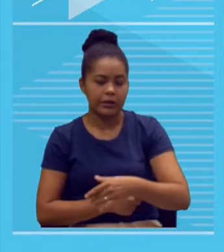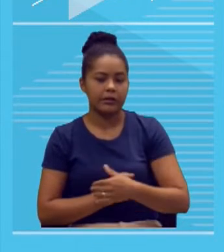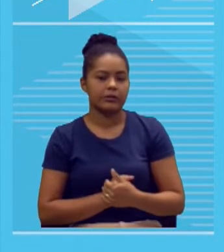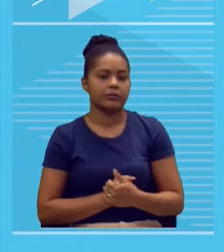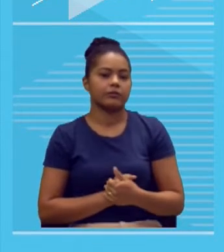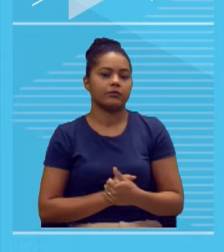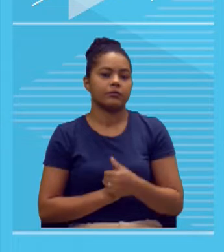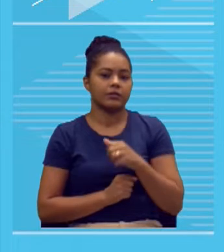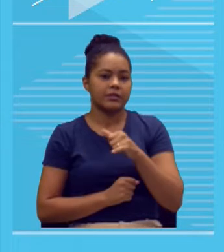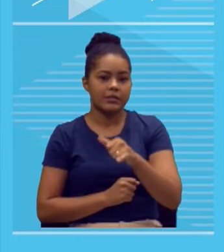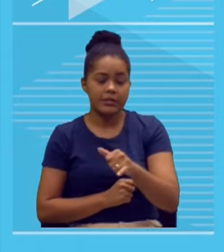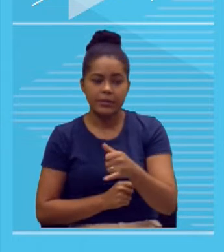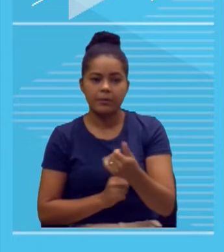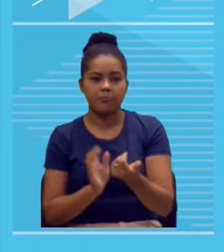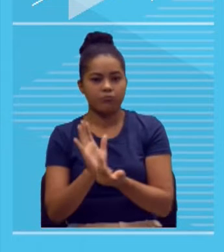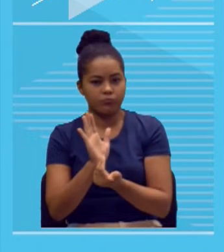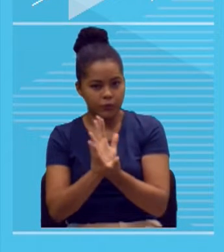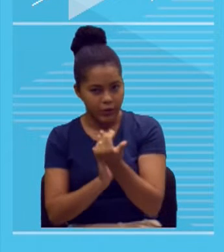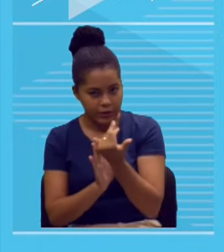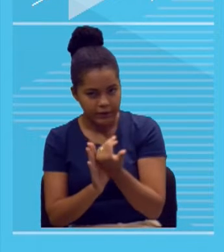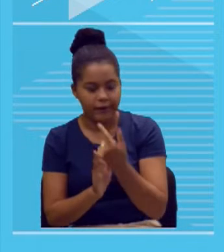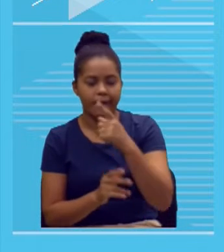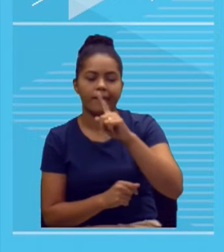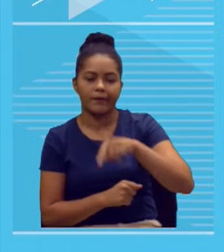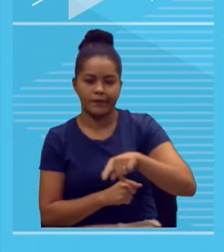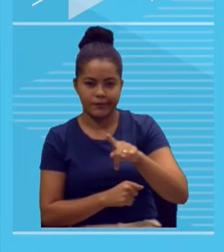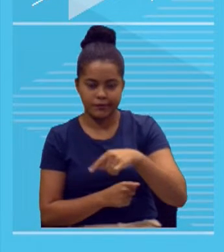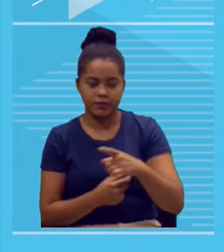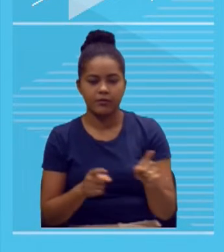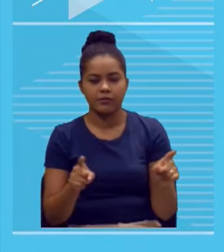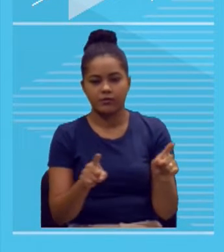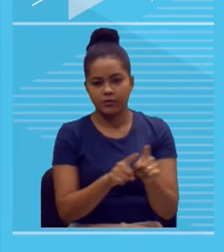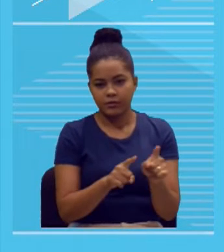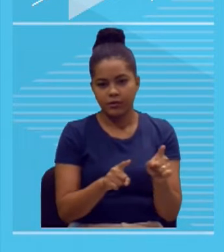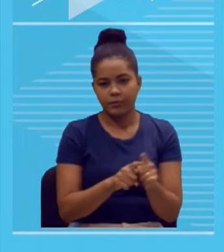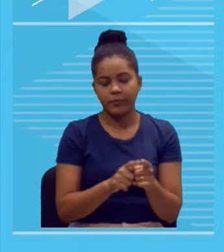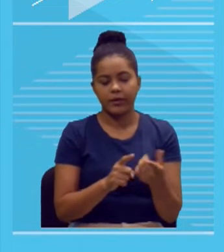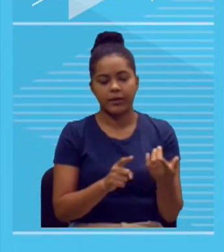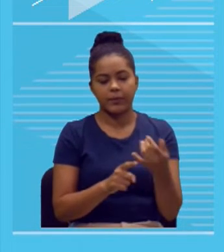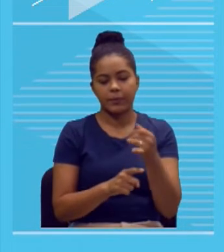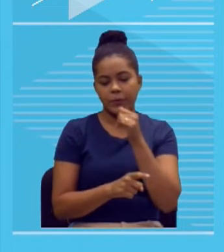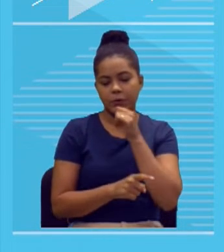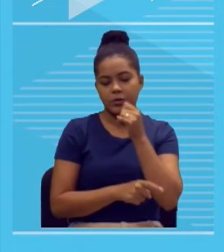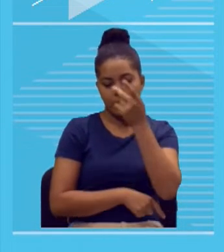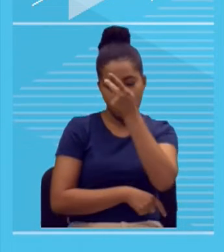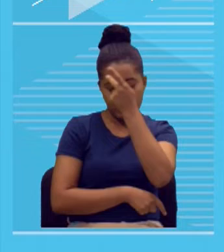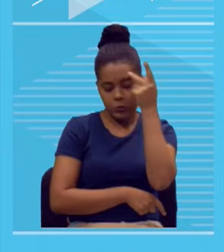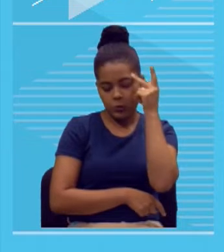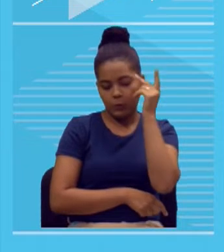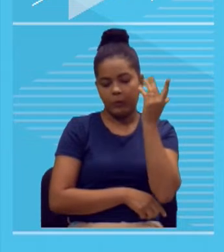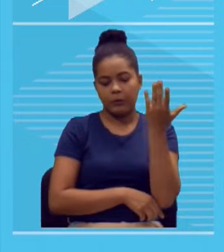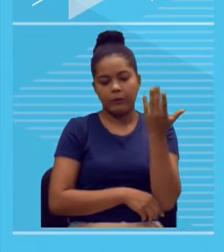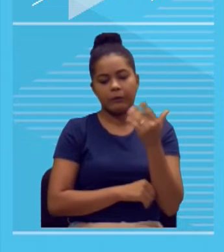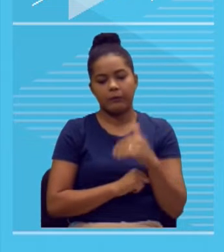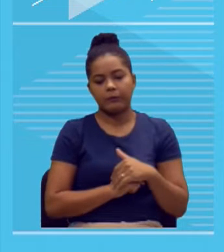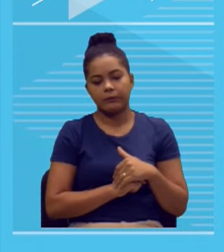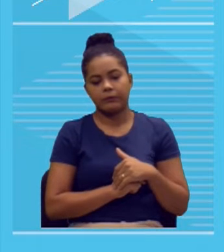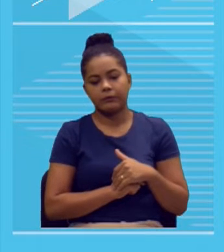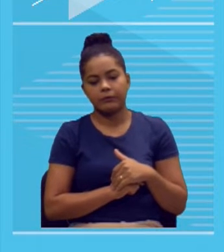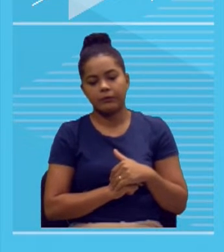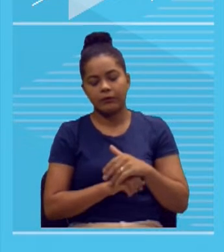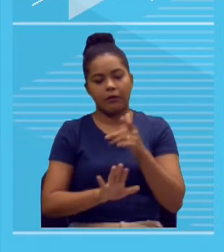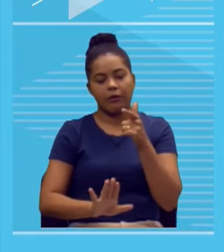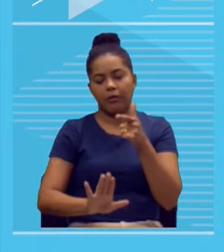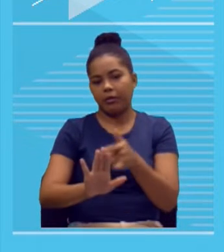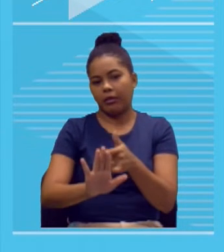ele escreveu um desenho. Deliberar em debochar do exame, ou seja, ele escolhe propositadamente fazer um